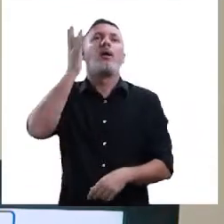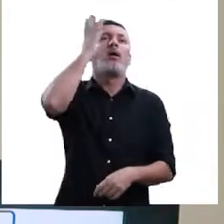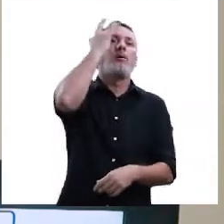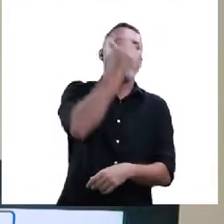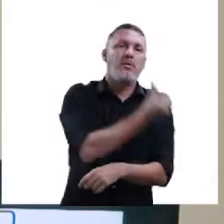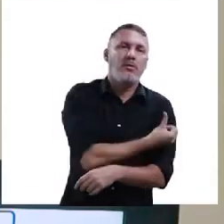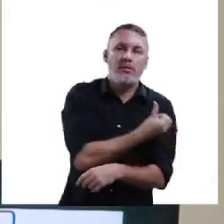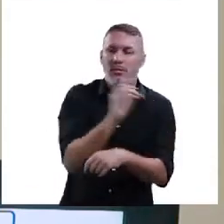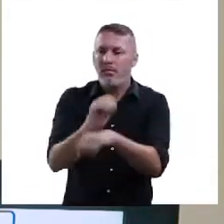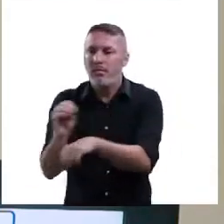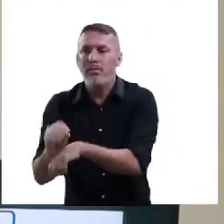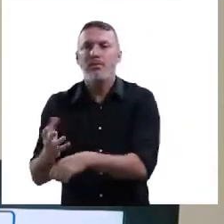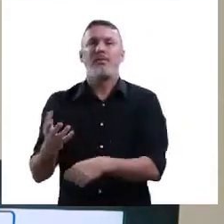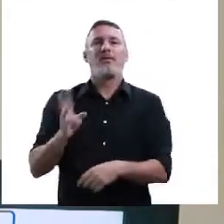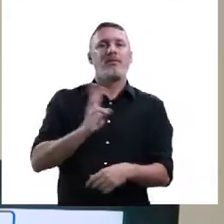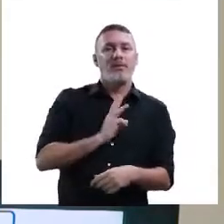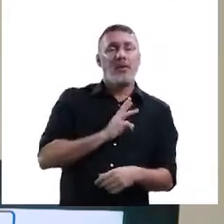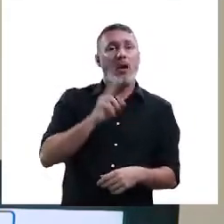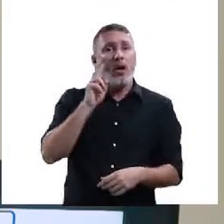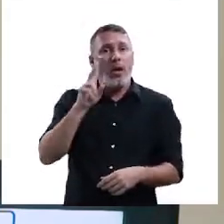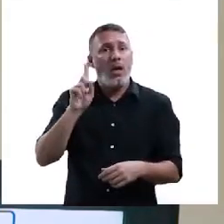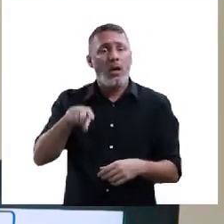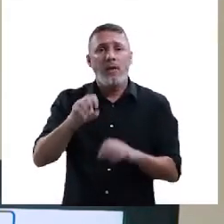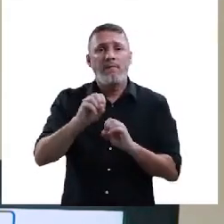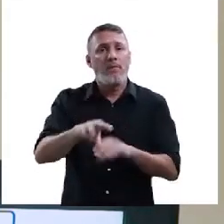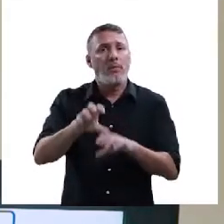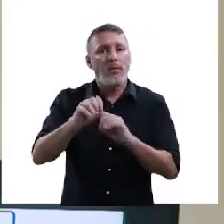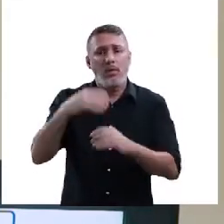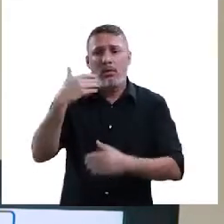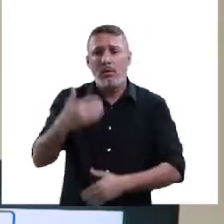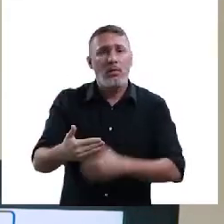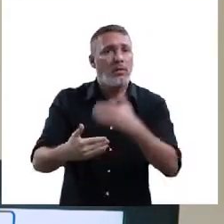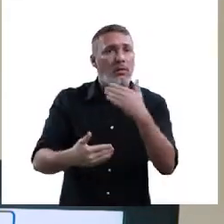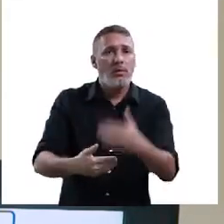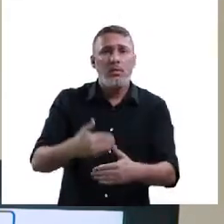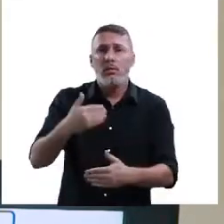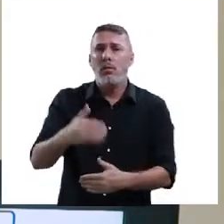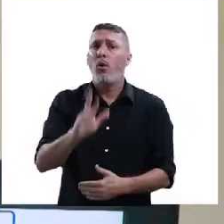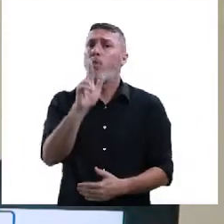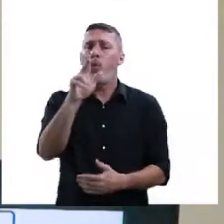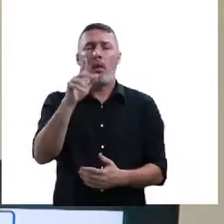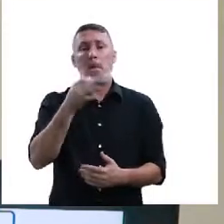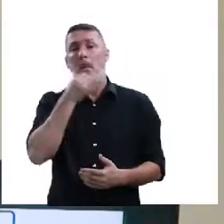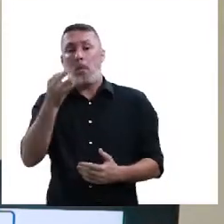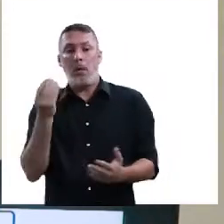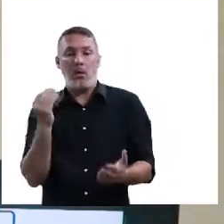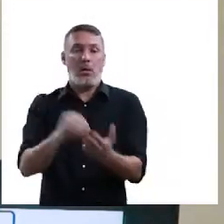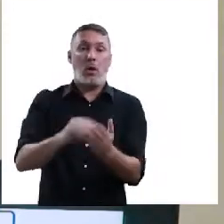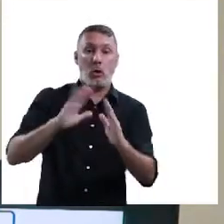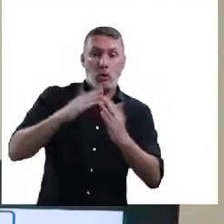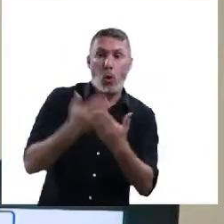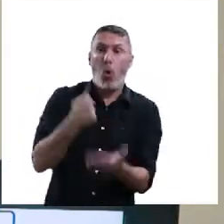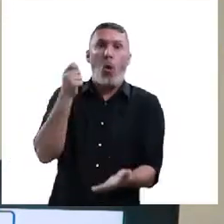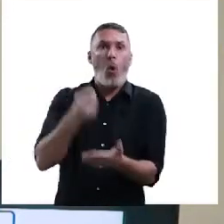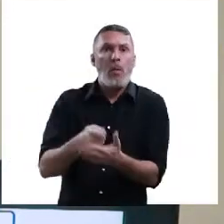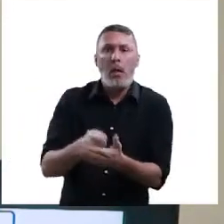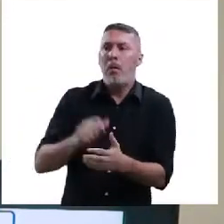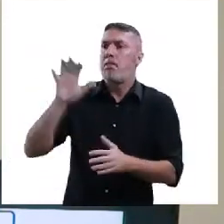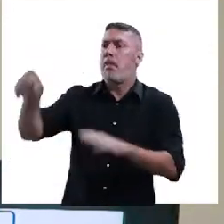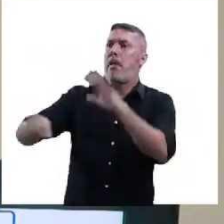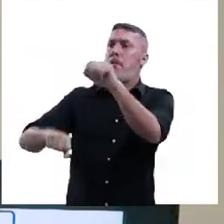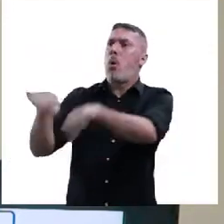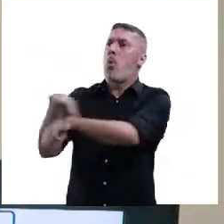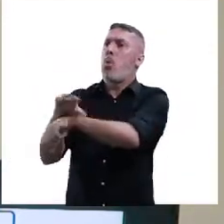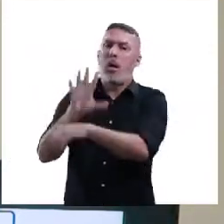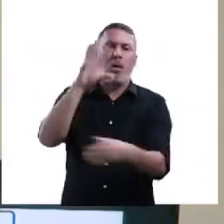ano e o terceiro ano. Olha um processo educativo. Eu não estou falando com você para usar de propósito de intervenção, que as escolas